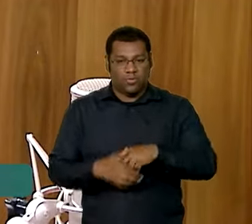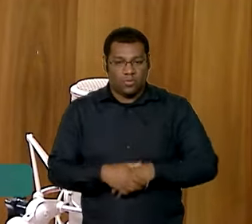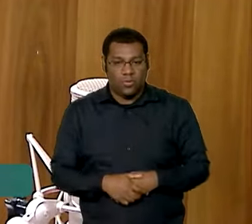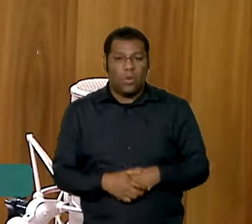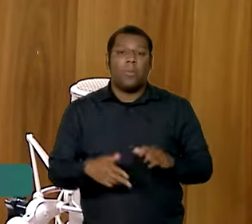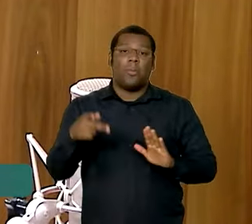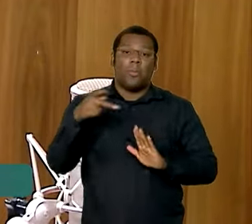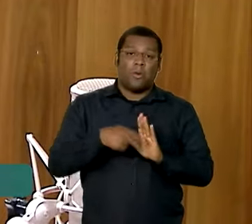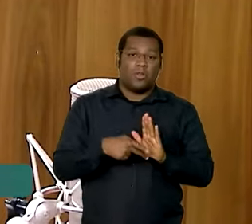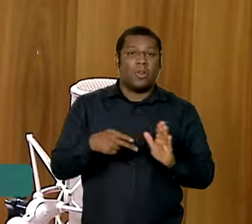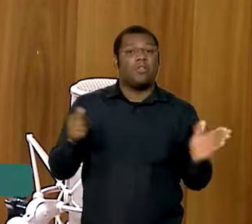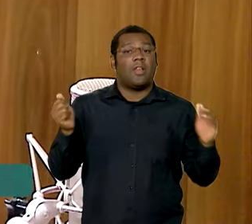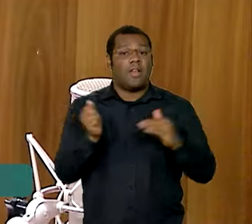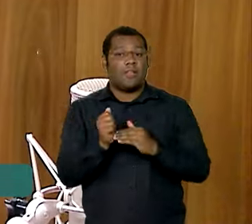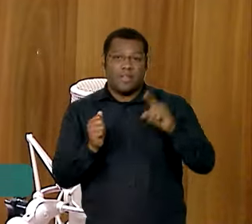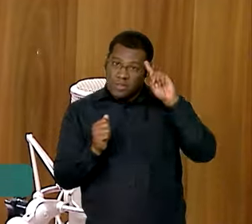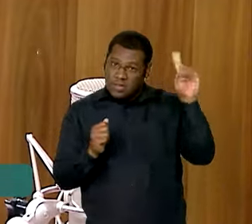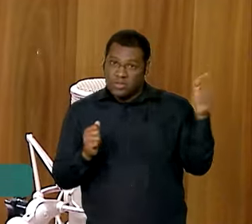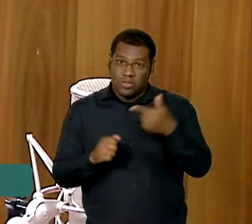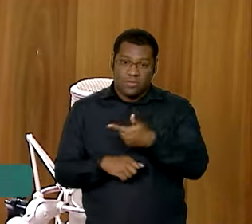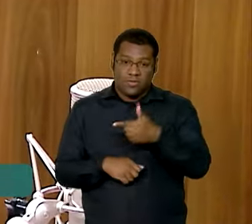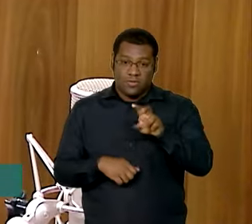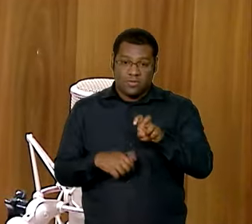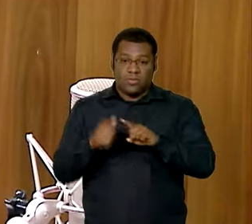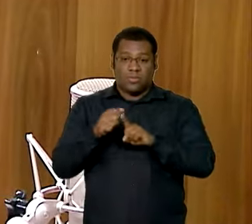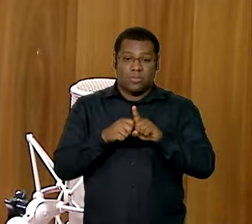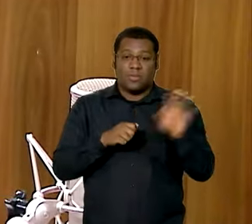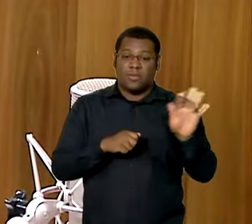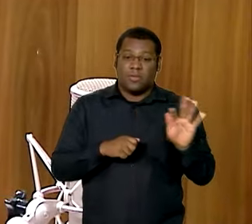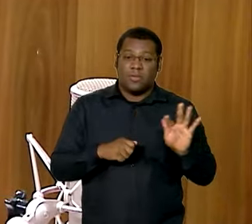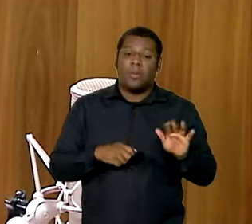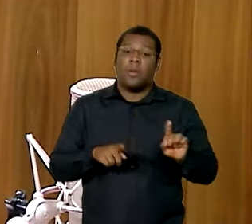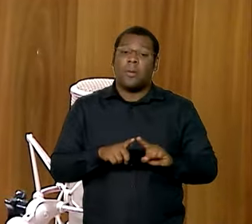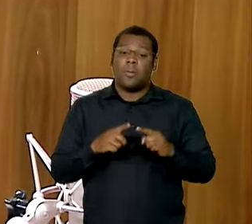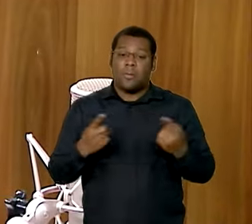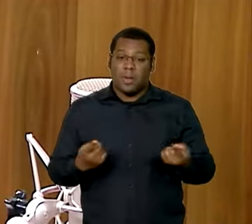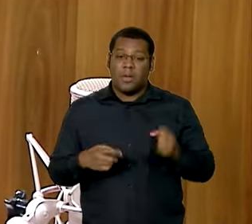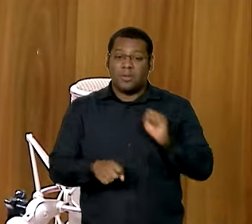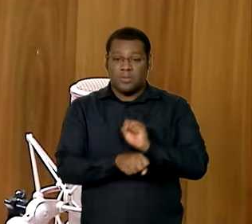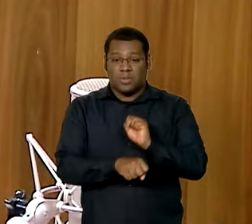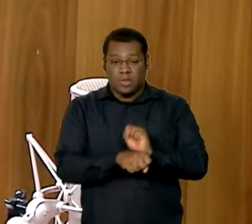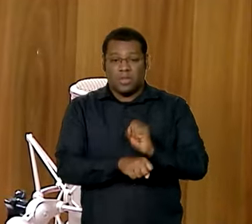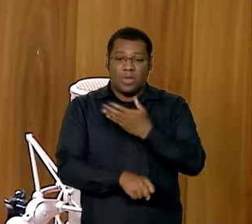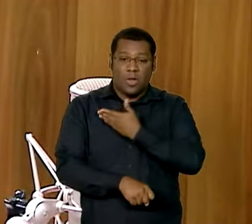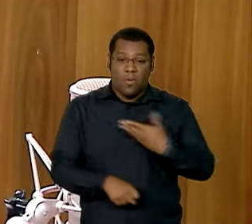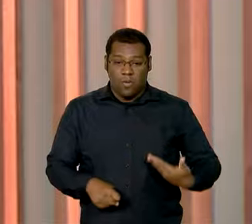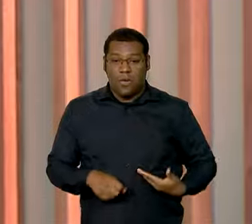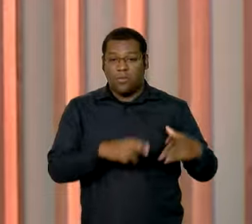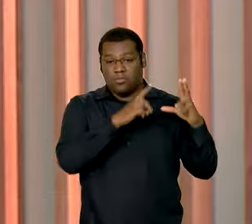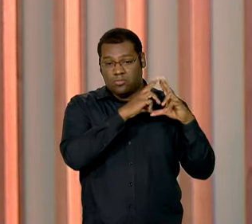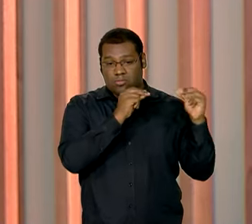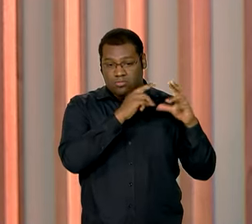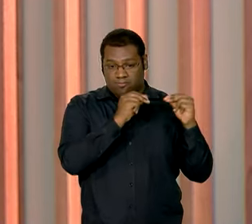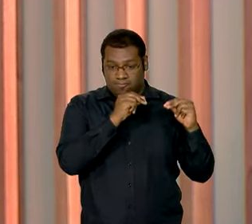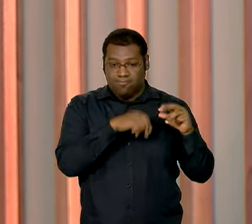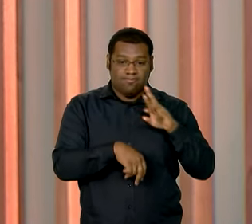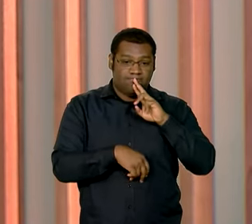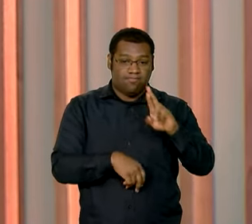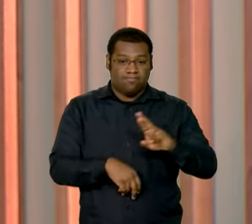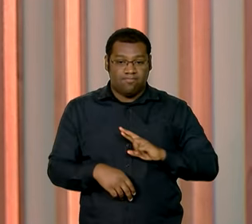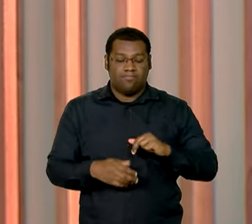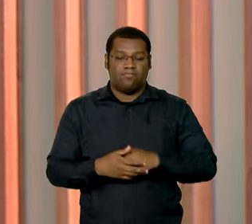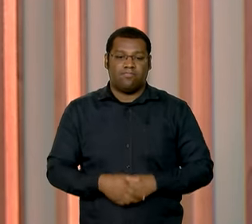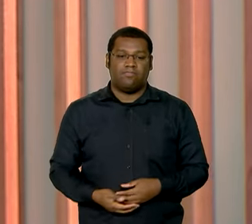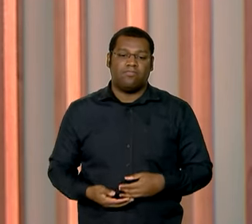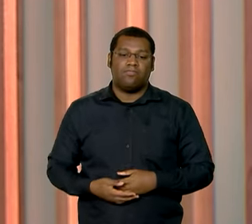entregue até fevereiro, mas a execução da obra ainda vai depender das ações do governo local, que é o responsável pela sua execução. O Leandro